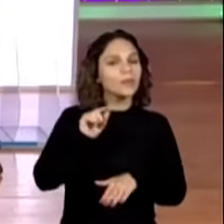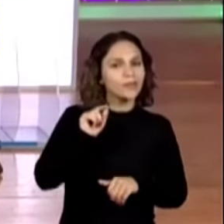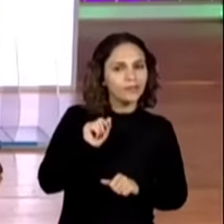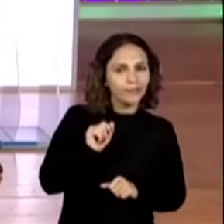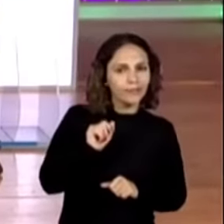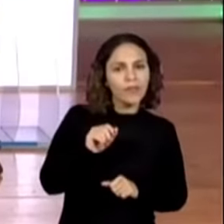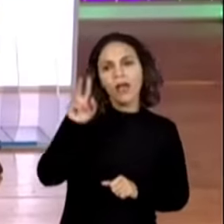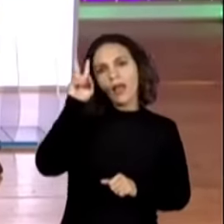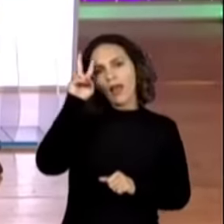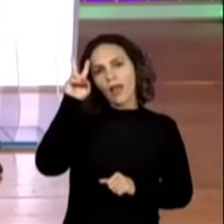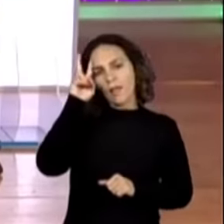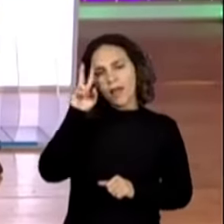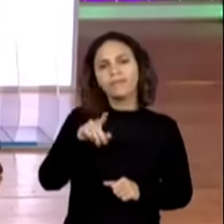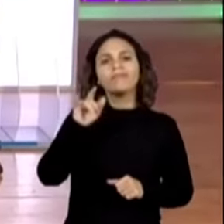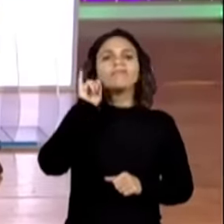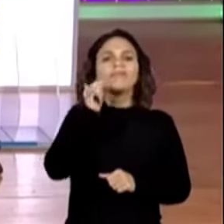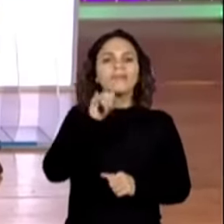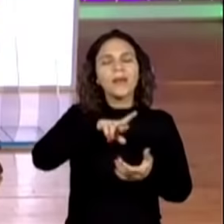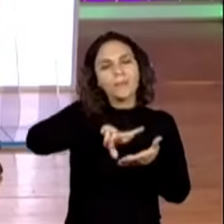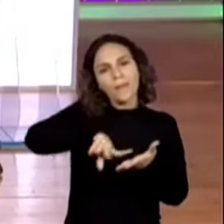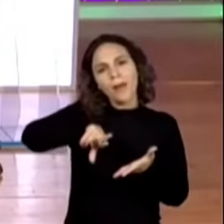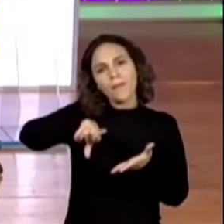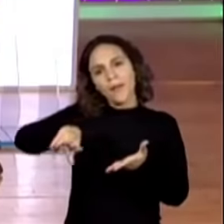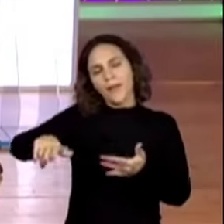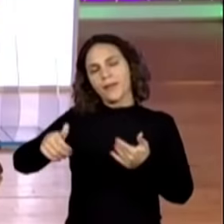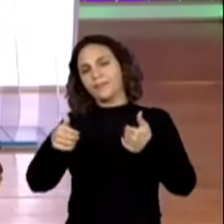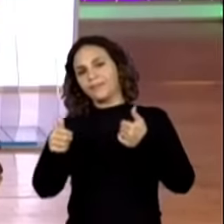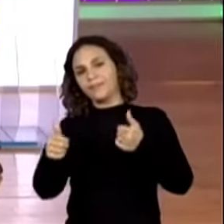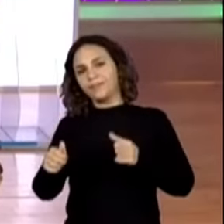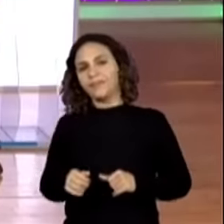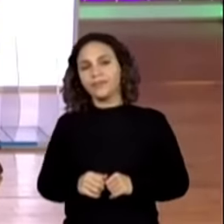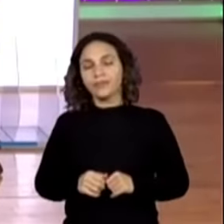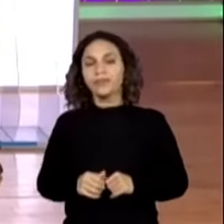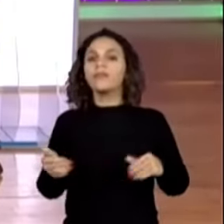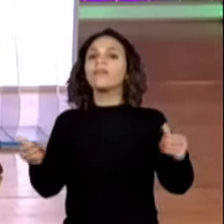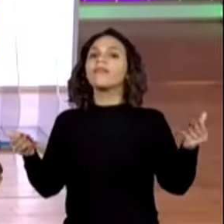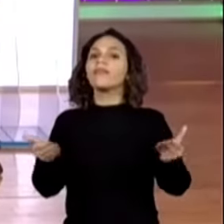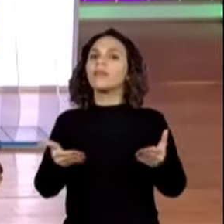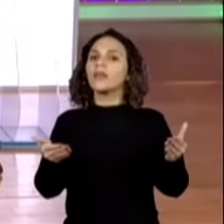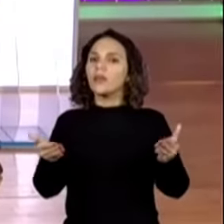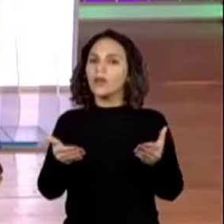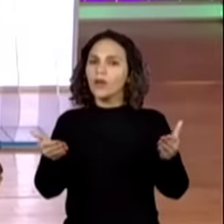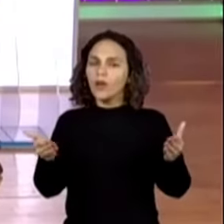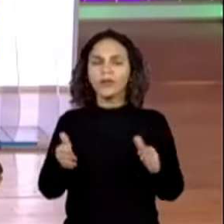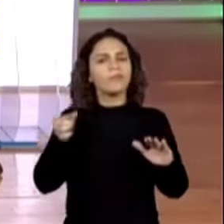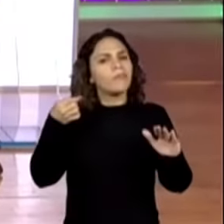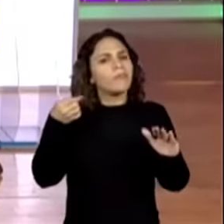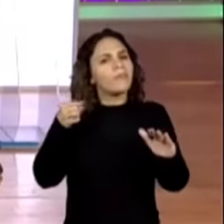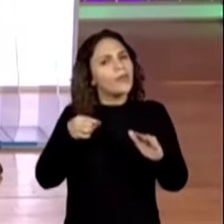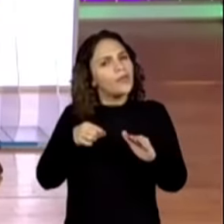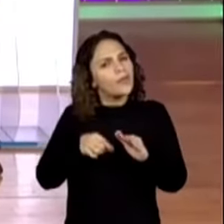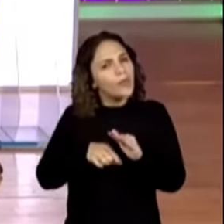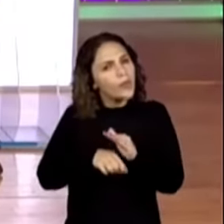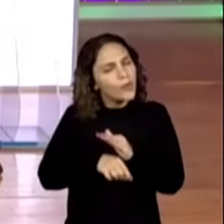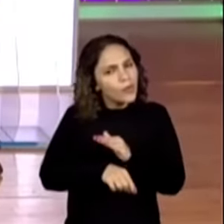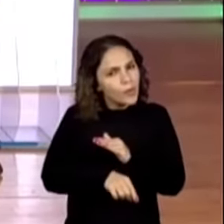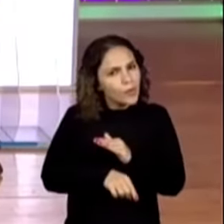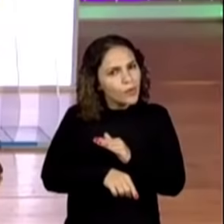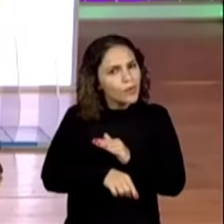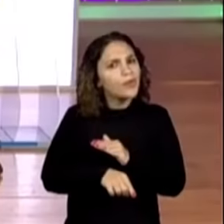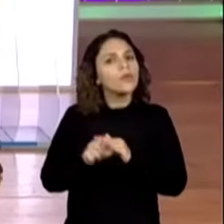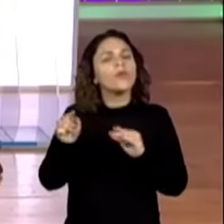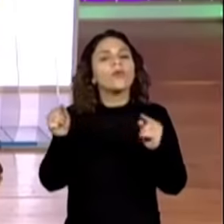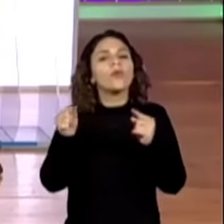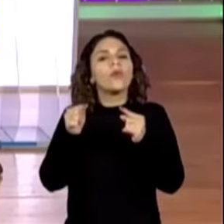né, relembrando alguns trechos dentro de alguns contos. Agora nós vamos fazer, vamos aprofundar exatamente com